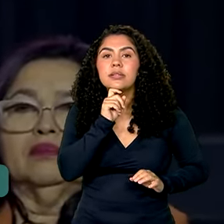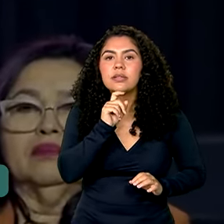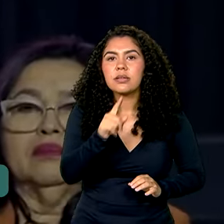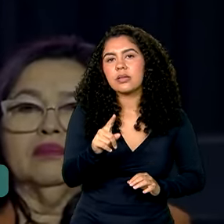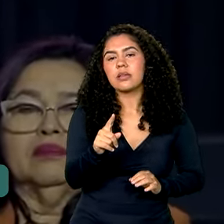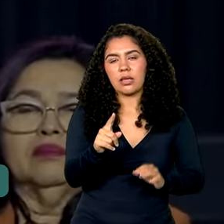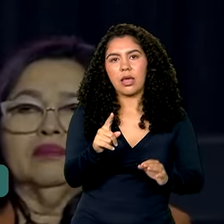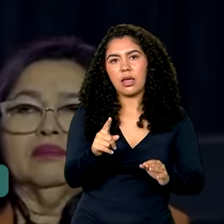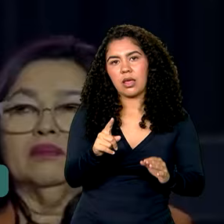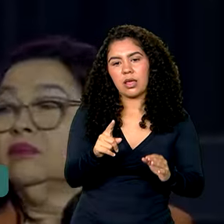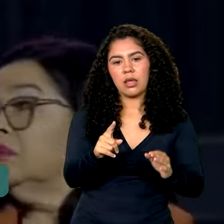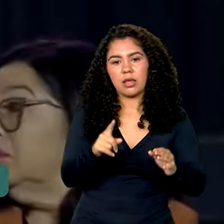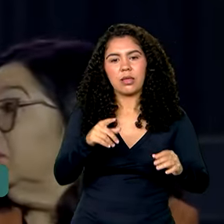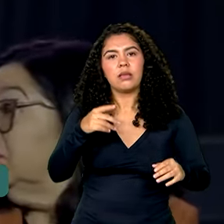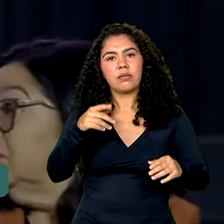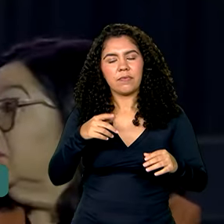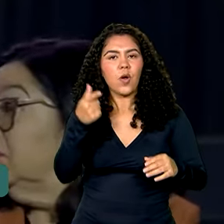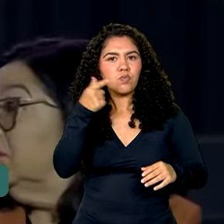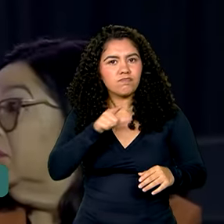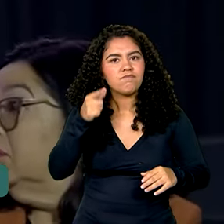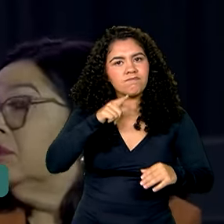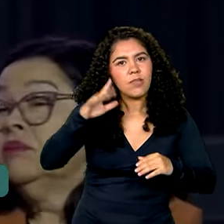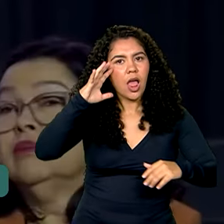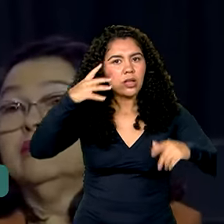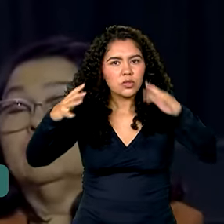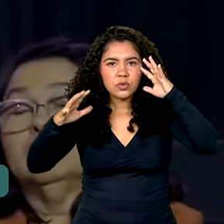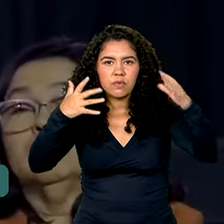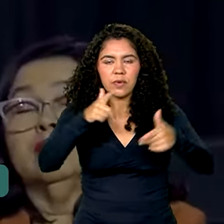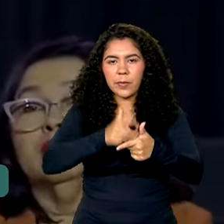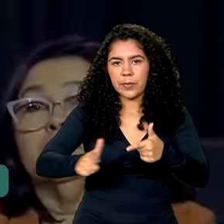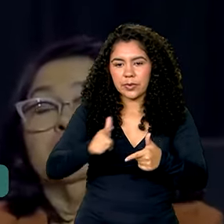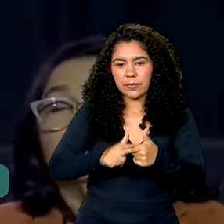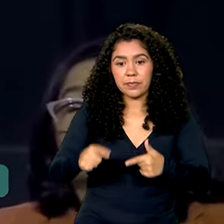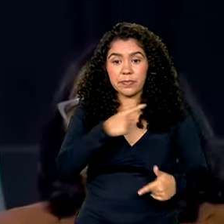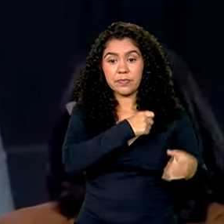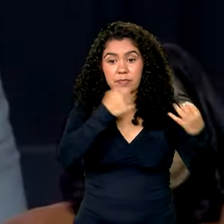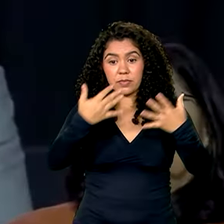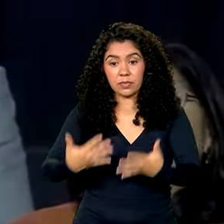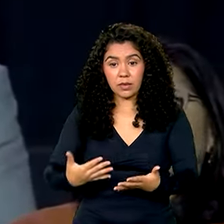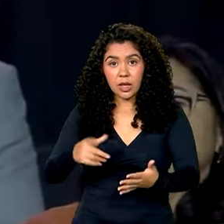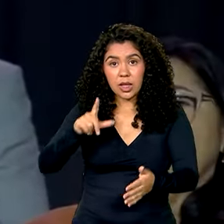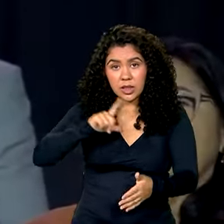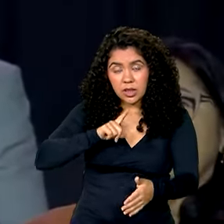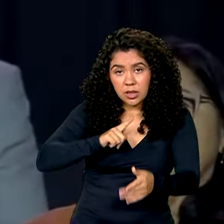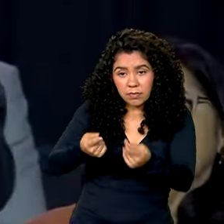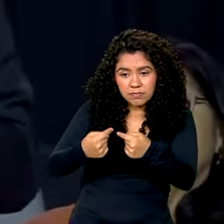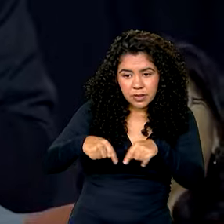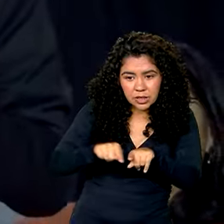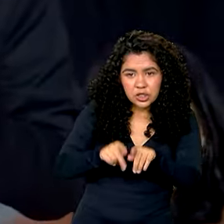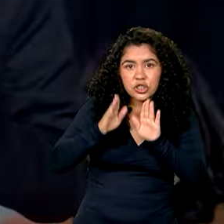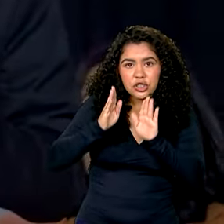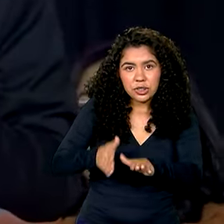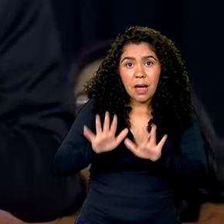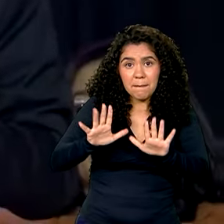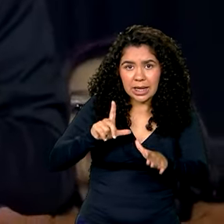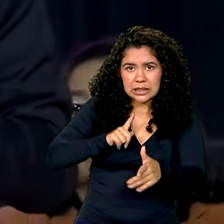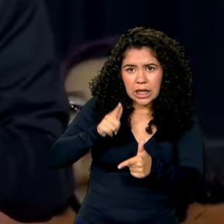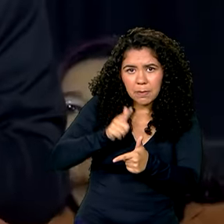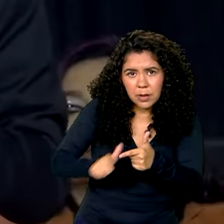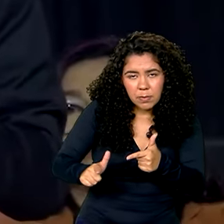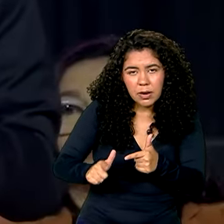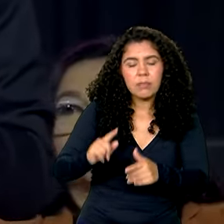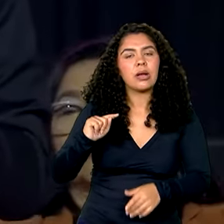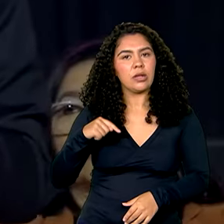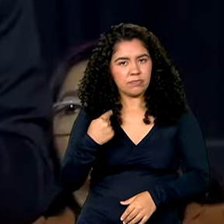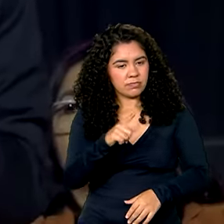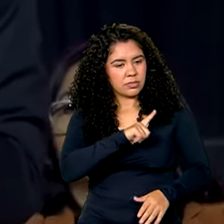sem a resolução de seus problemas. Tem um convênio aí com o problema? Aqui vão estar todas as áreas do governo,